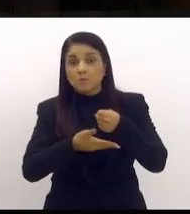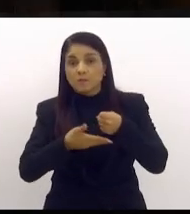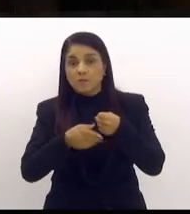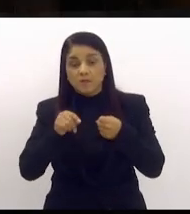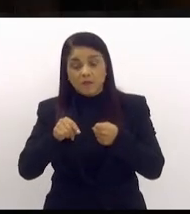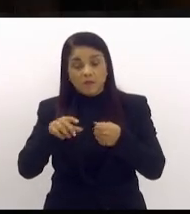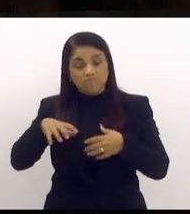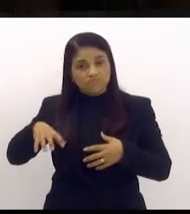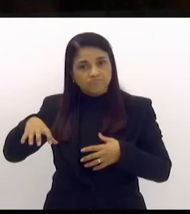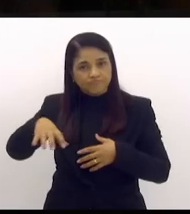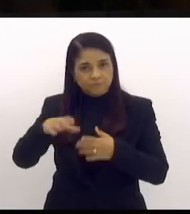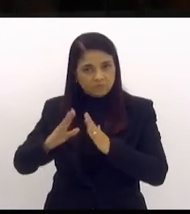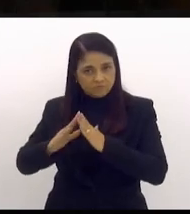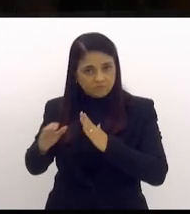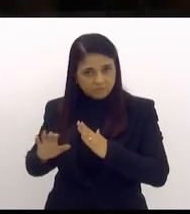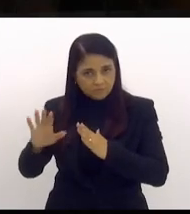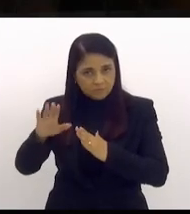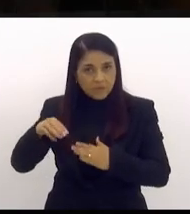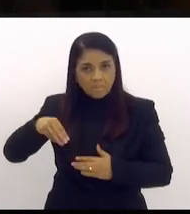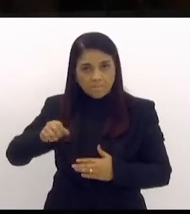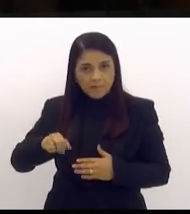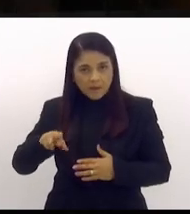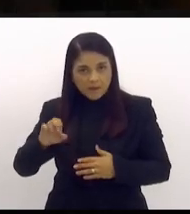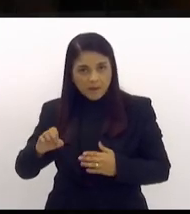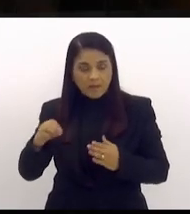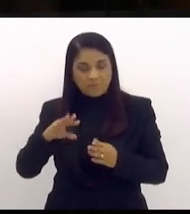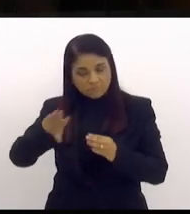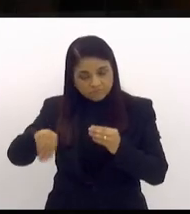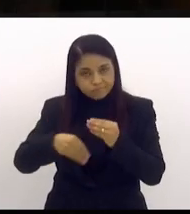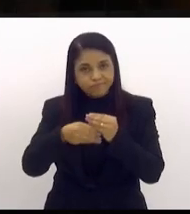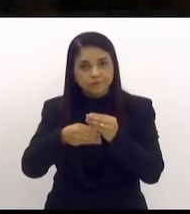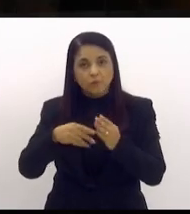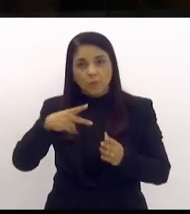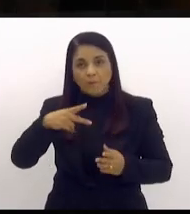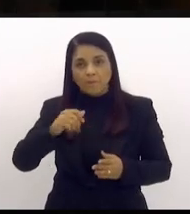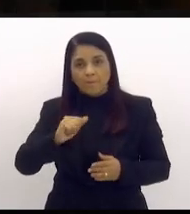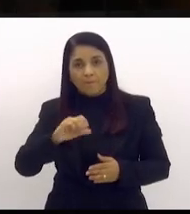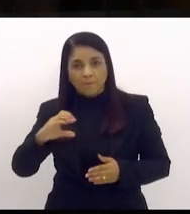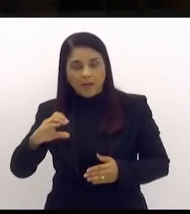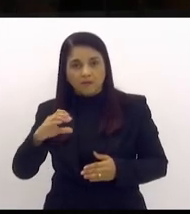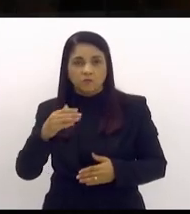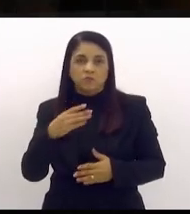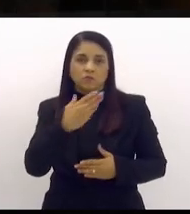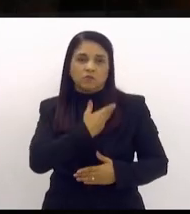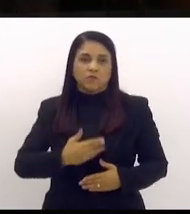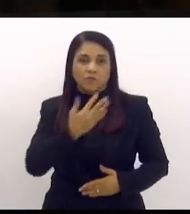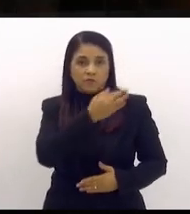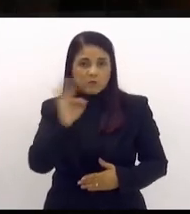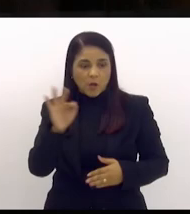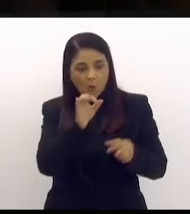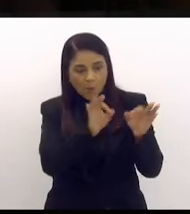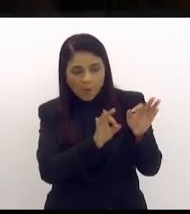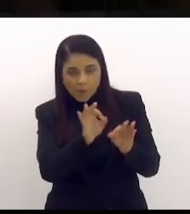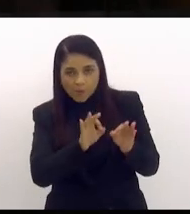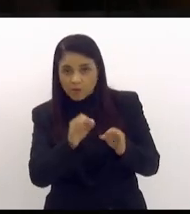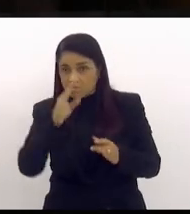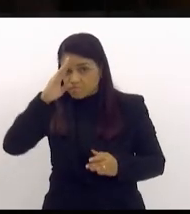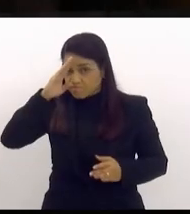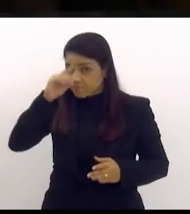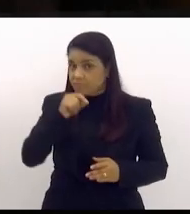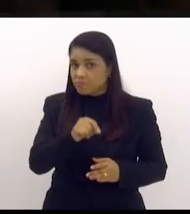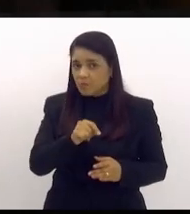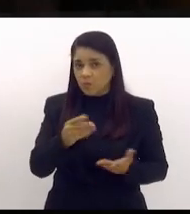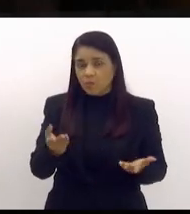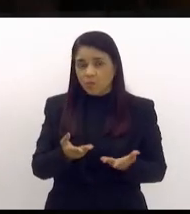que a Maré seja incluída no novo parque do governo federal, um programa que é essencial hoje